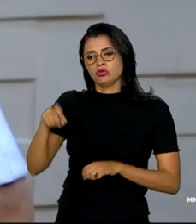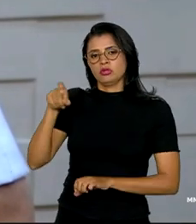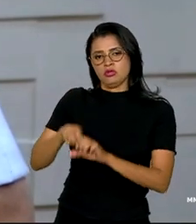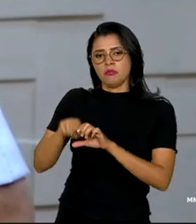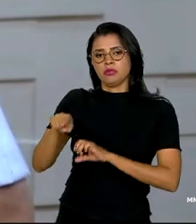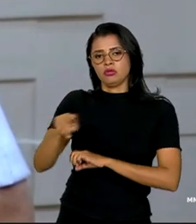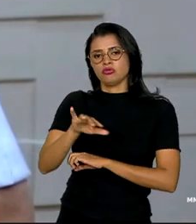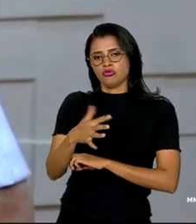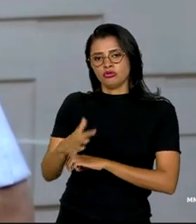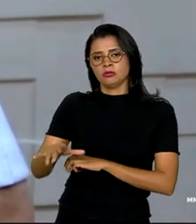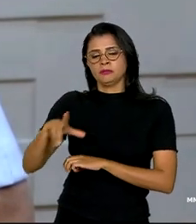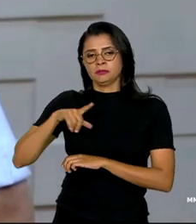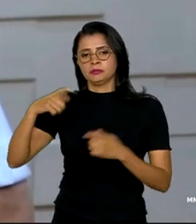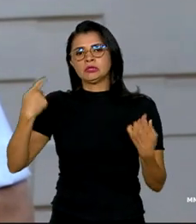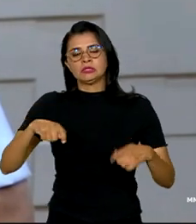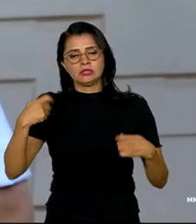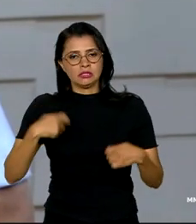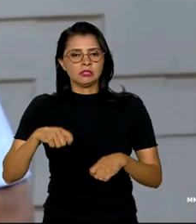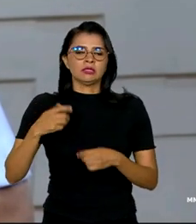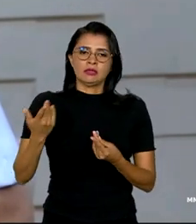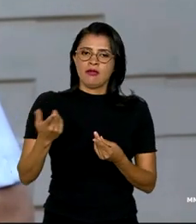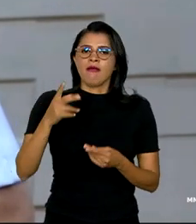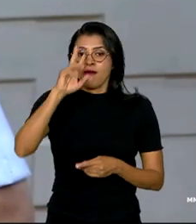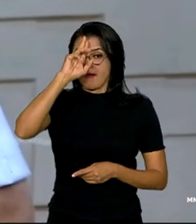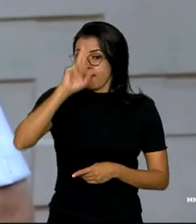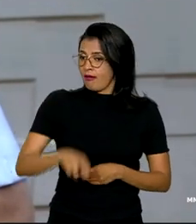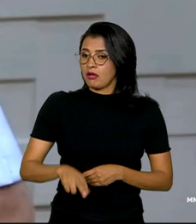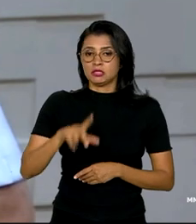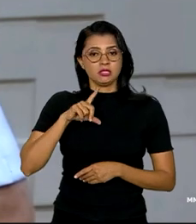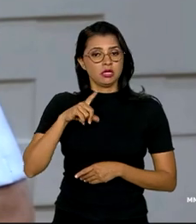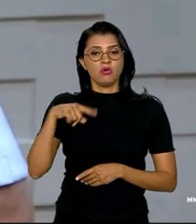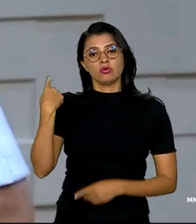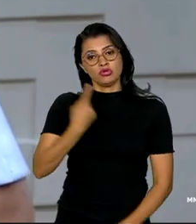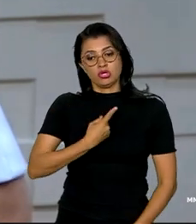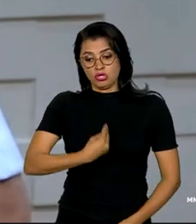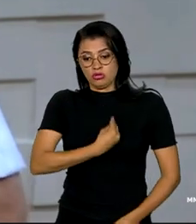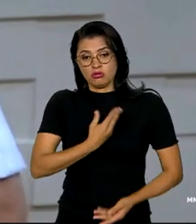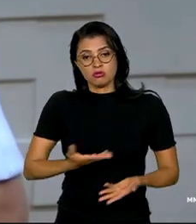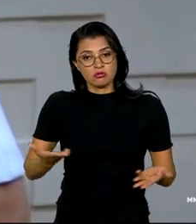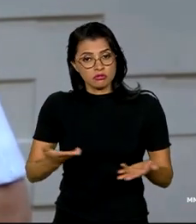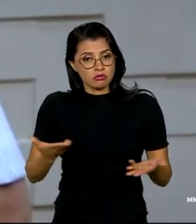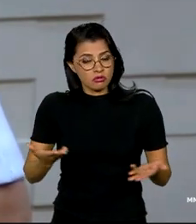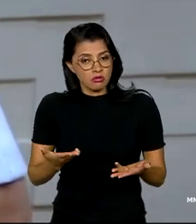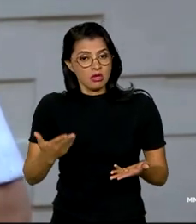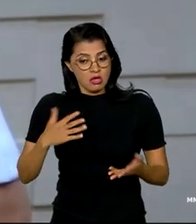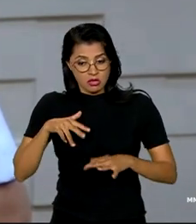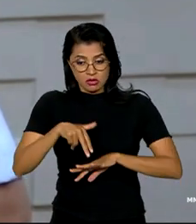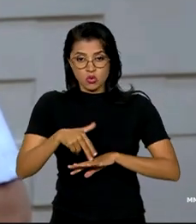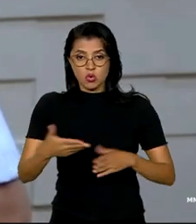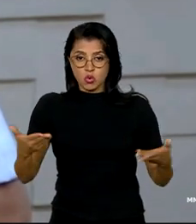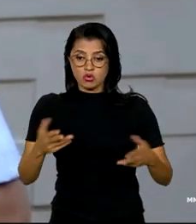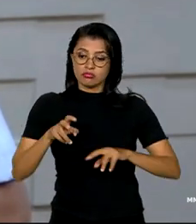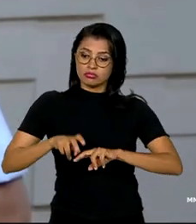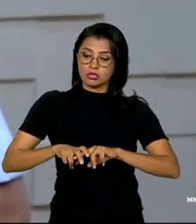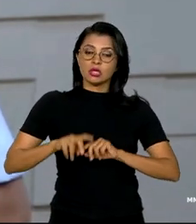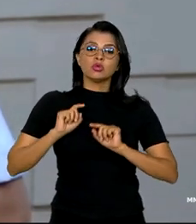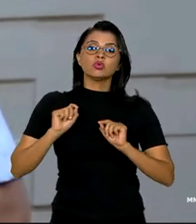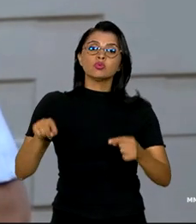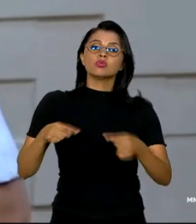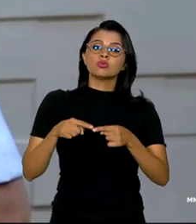é a inexorável razão pela qual nós aqui estamos. Se nós aqui estamos hoje sentados,